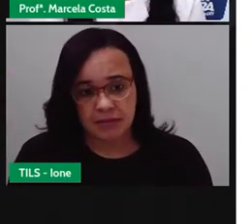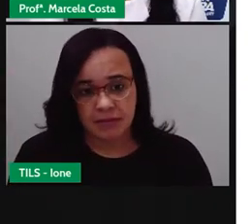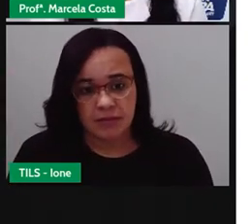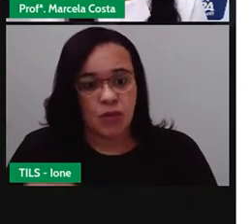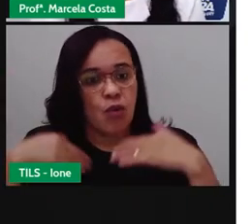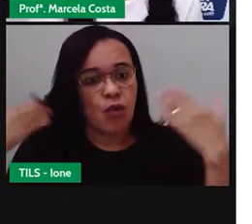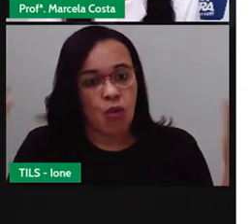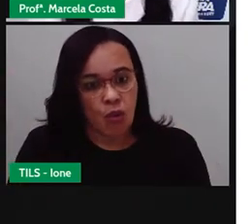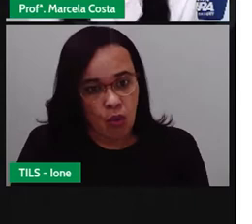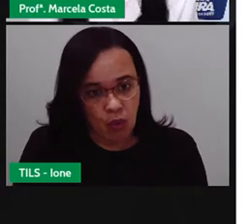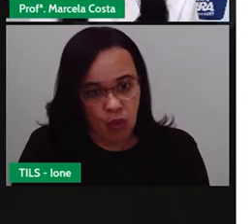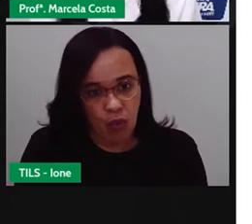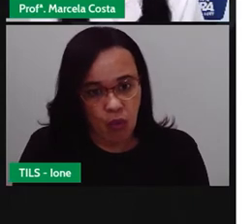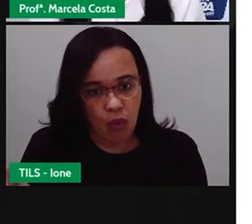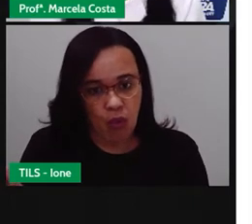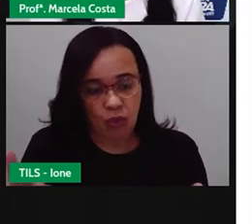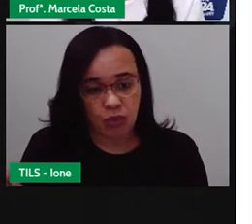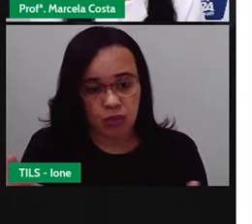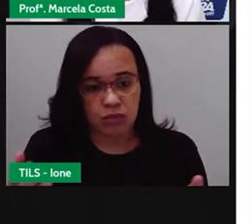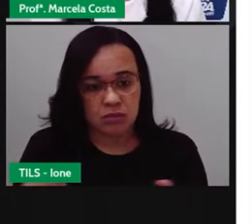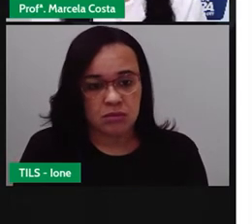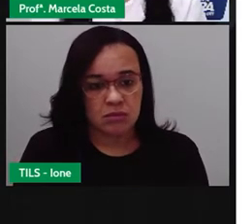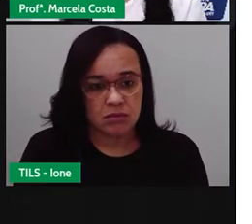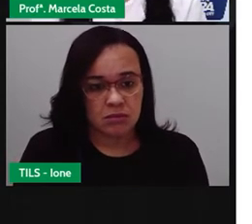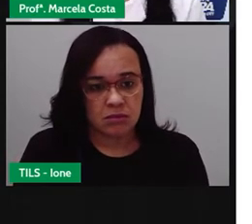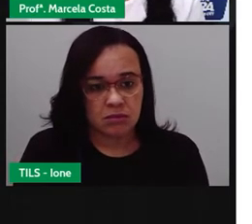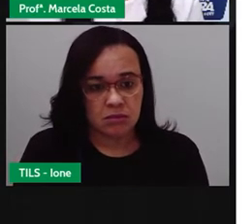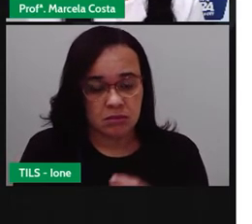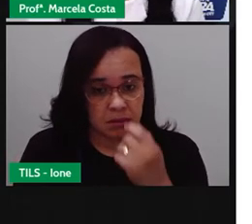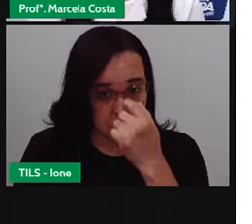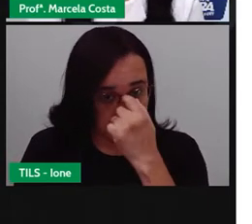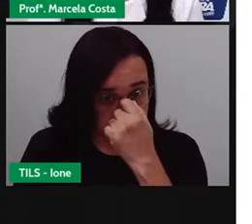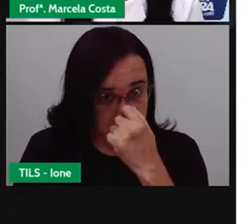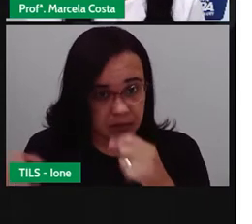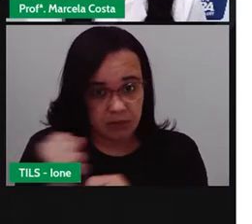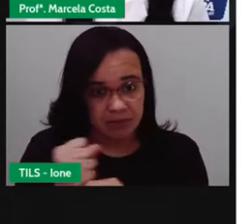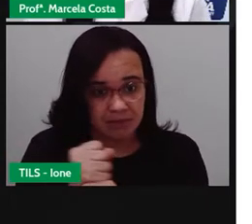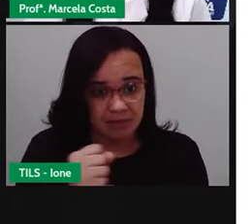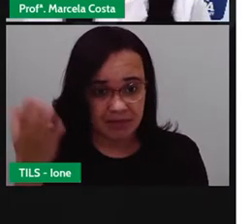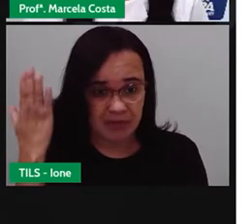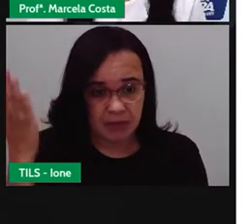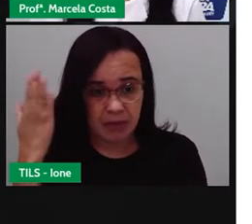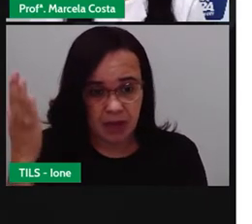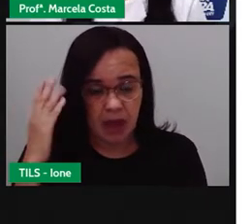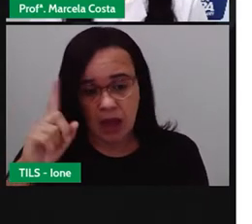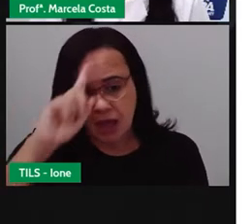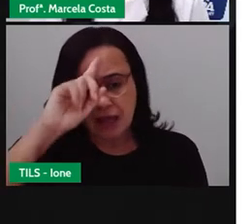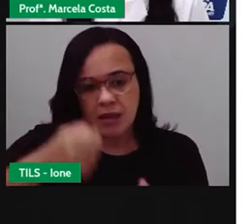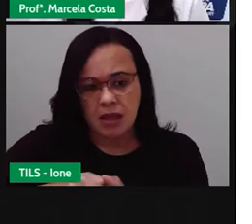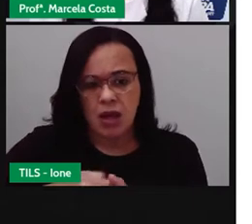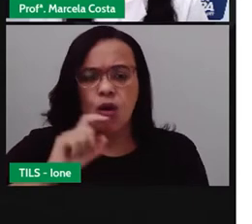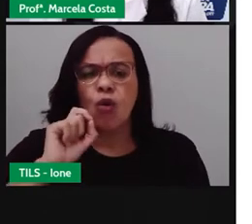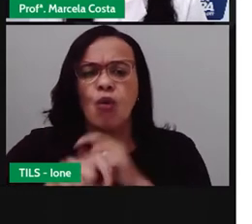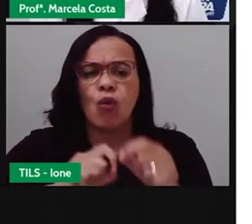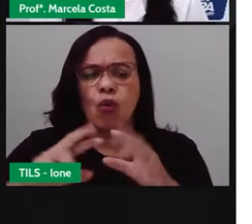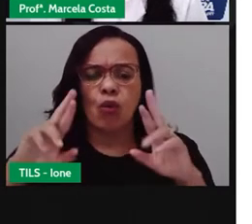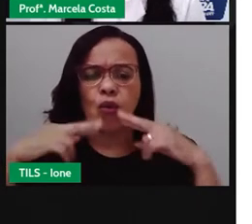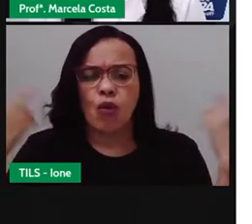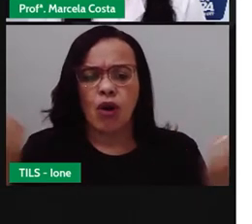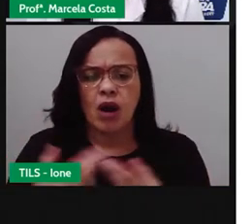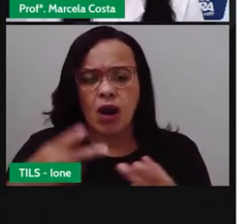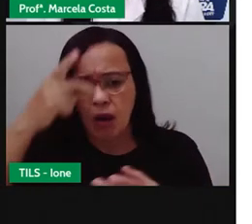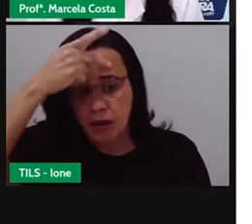Então, os governantes da época, os governantes da época decidiram reunir aí todos esses